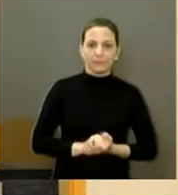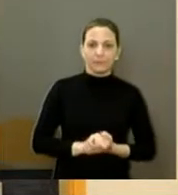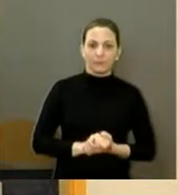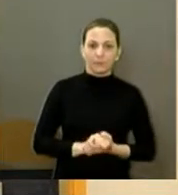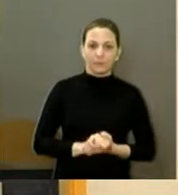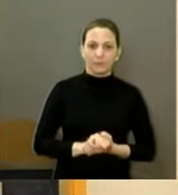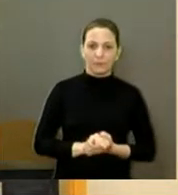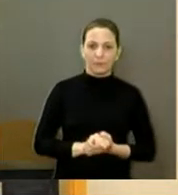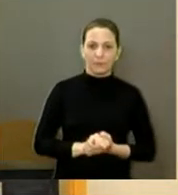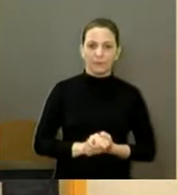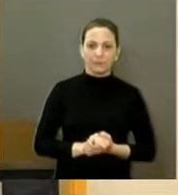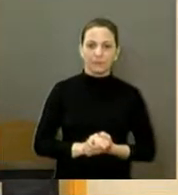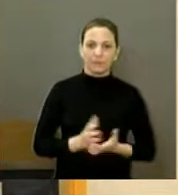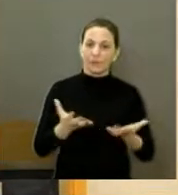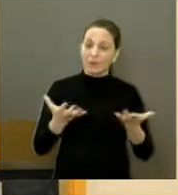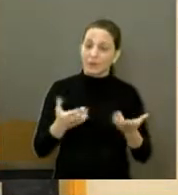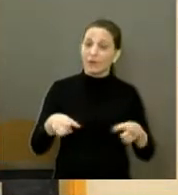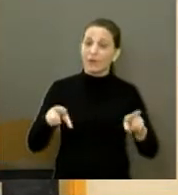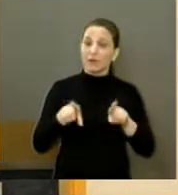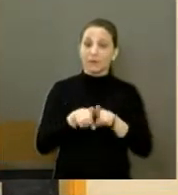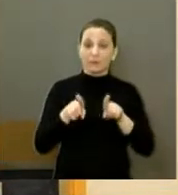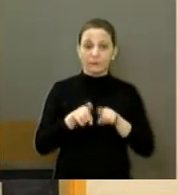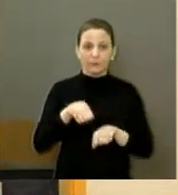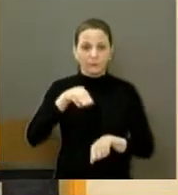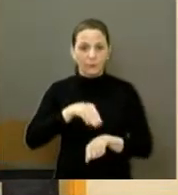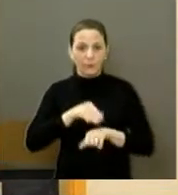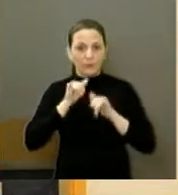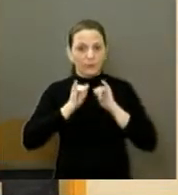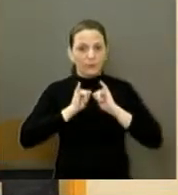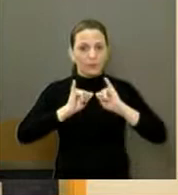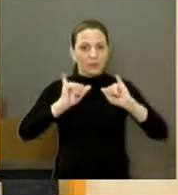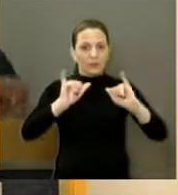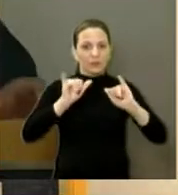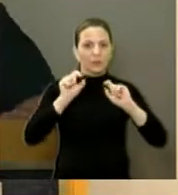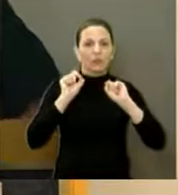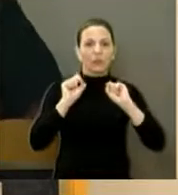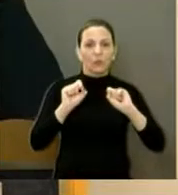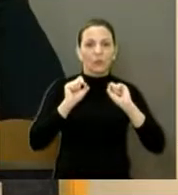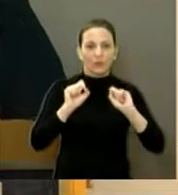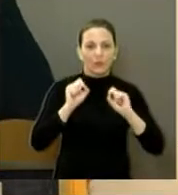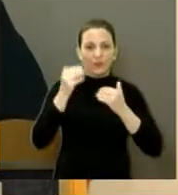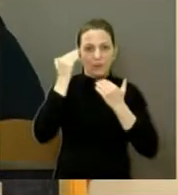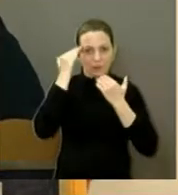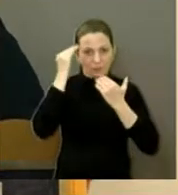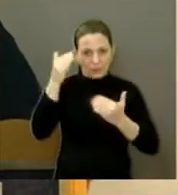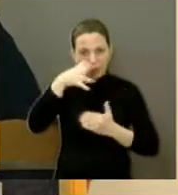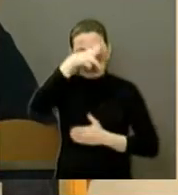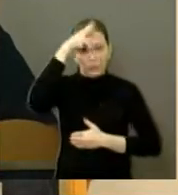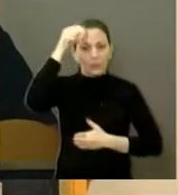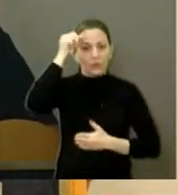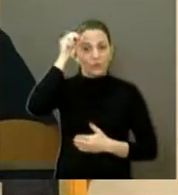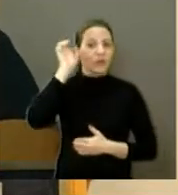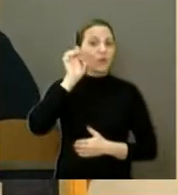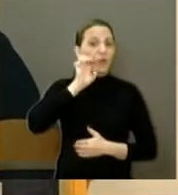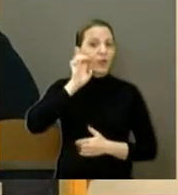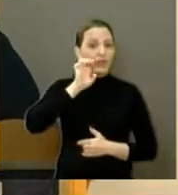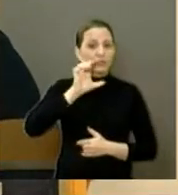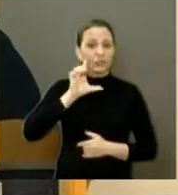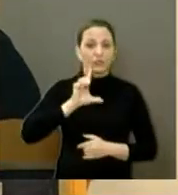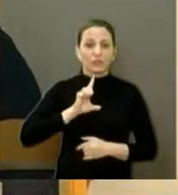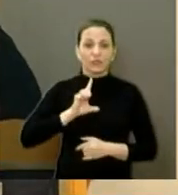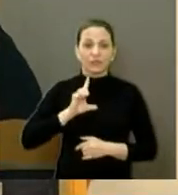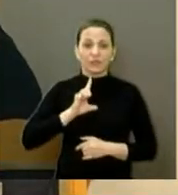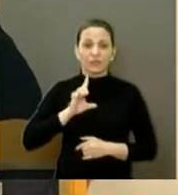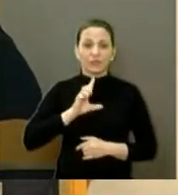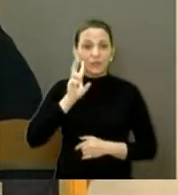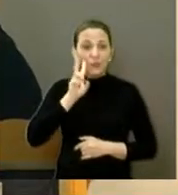Eu quero também, neste momento, dizer, agradecer ao prefeito Adinho Silva, que viu um pouco da